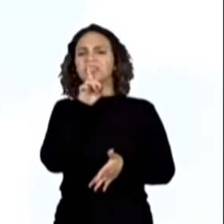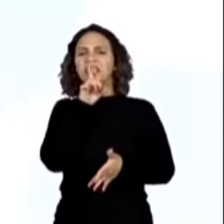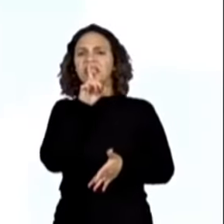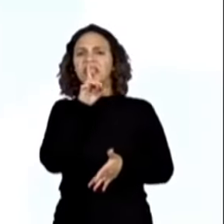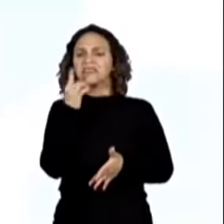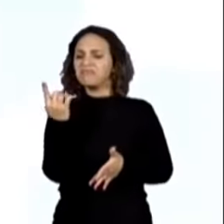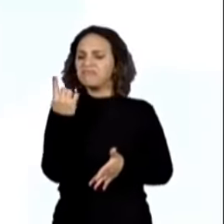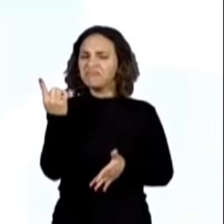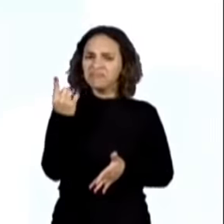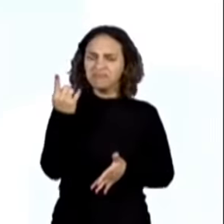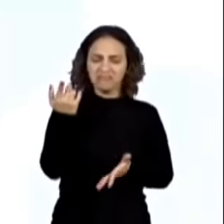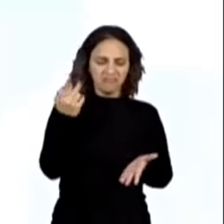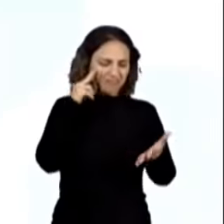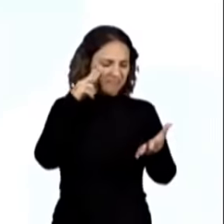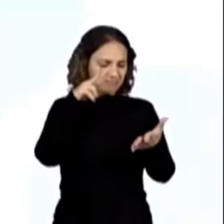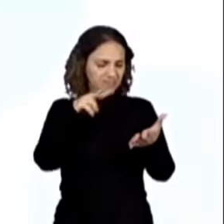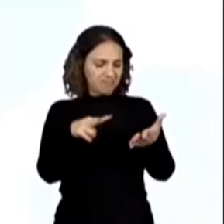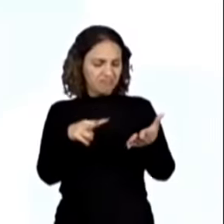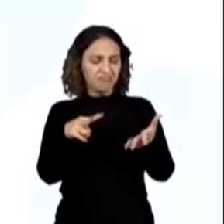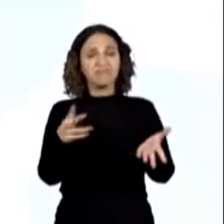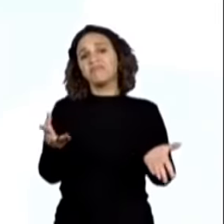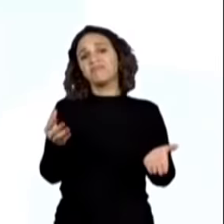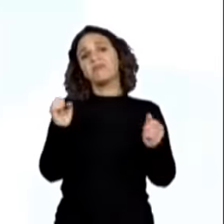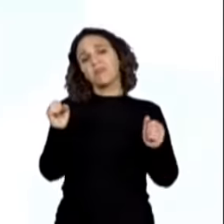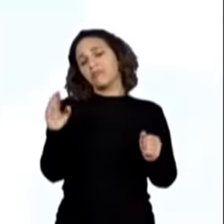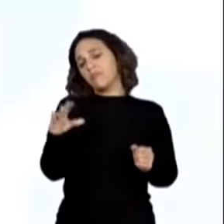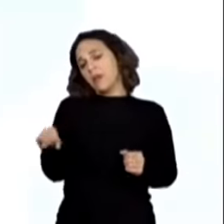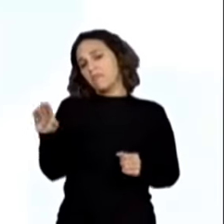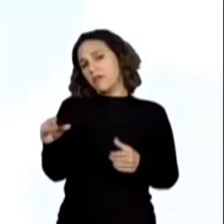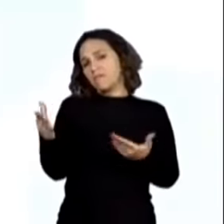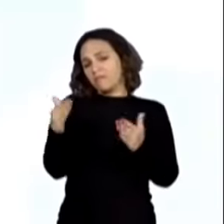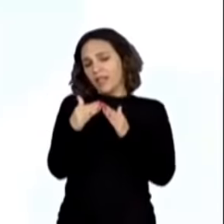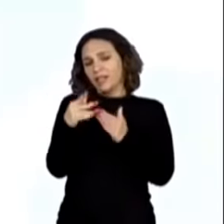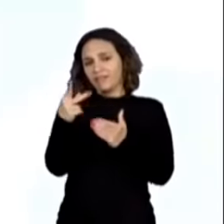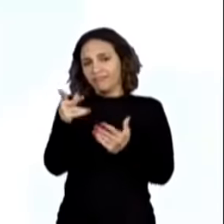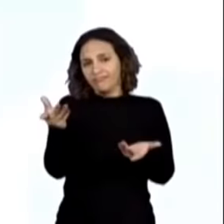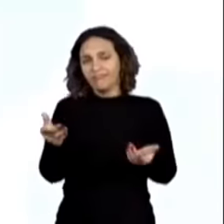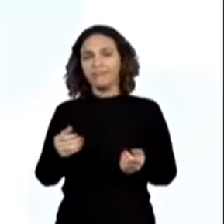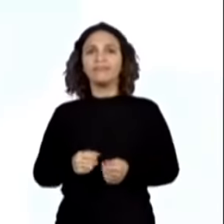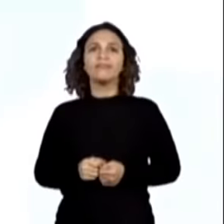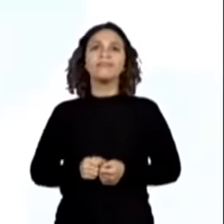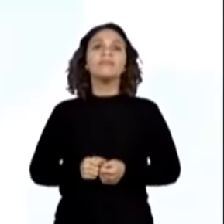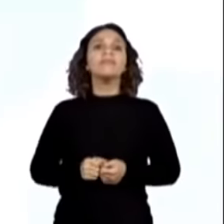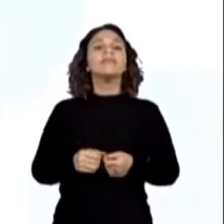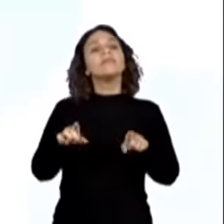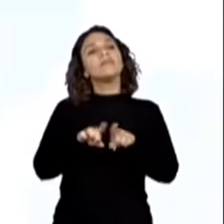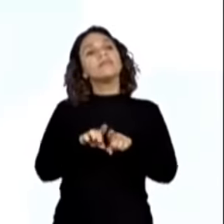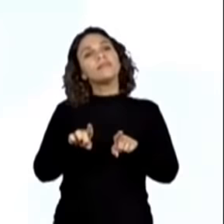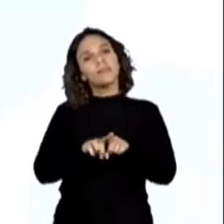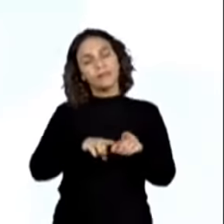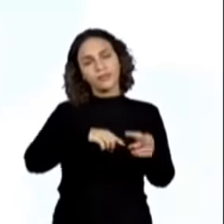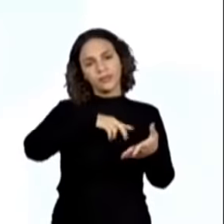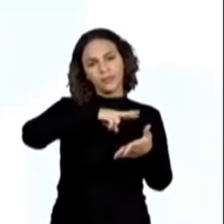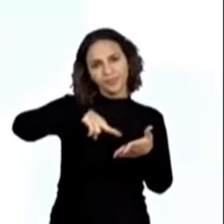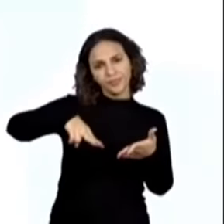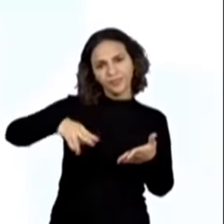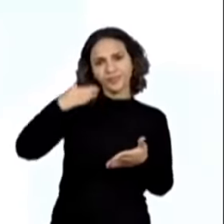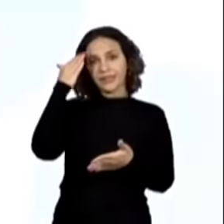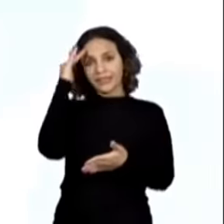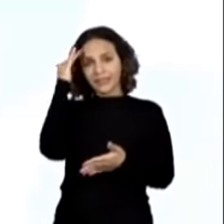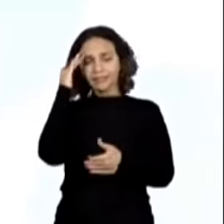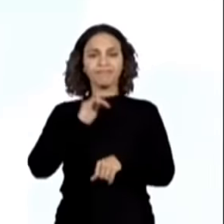porque pode ser silenciosamente em voz alta. E depois aqui, ler e compreender com certa